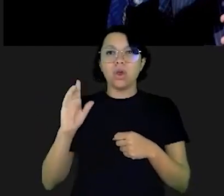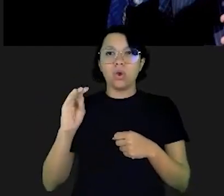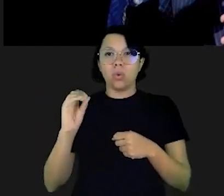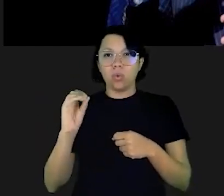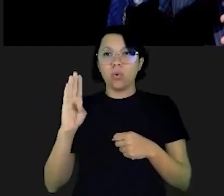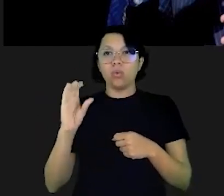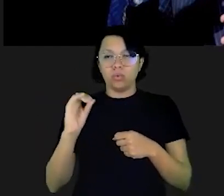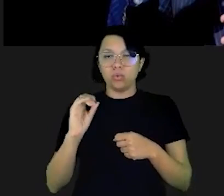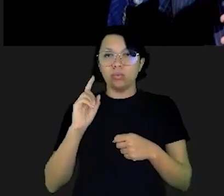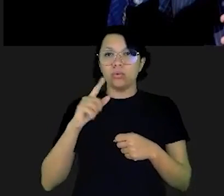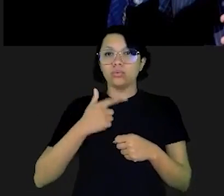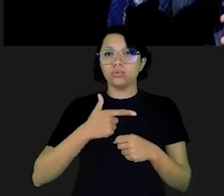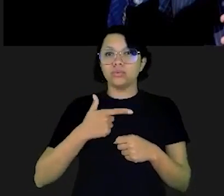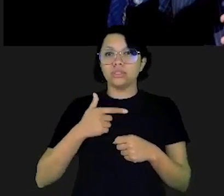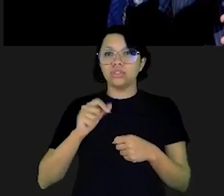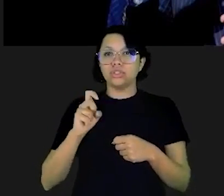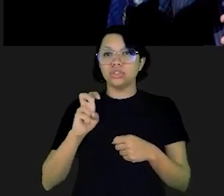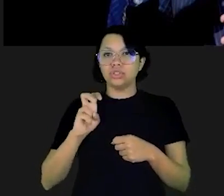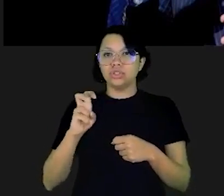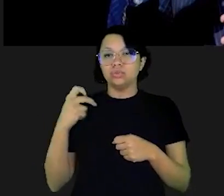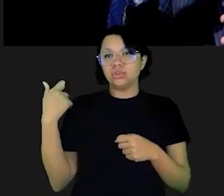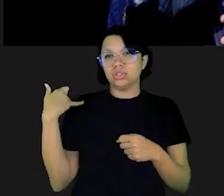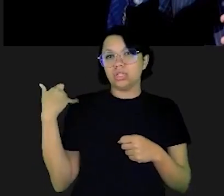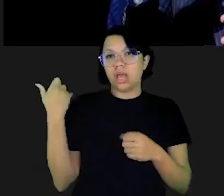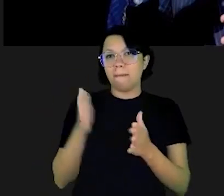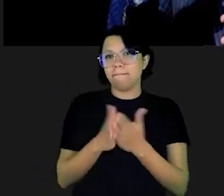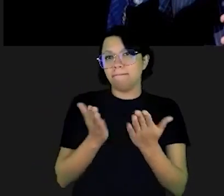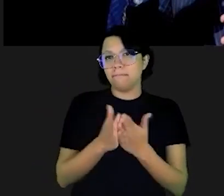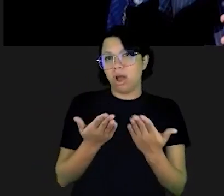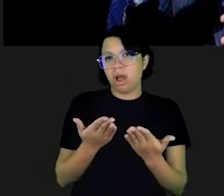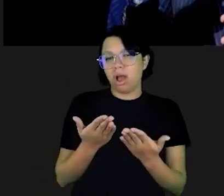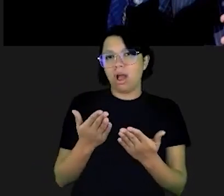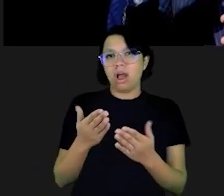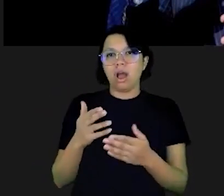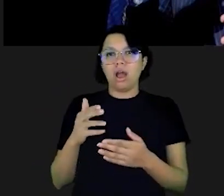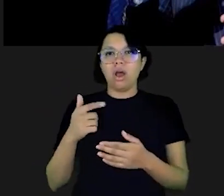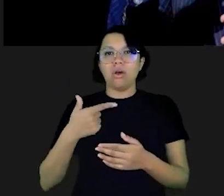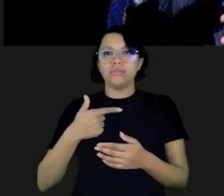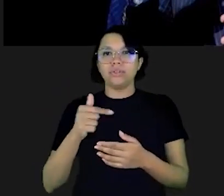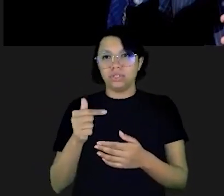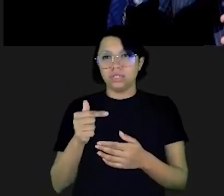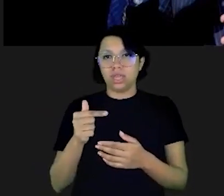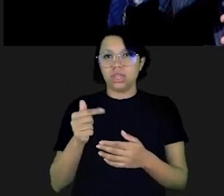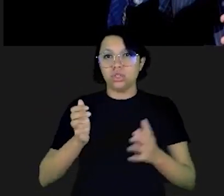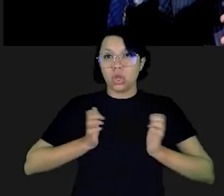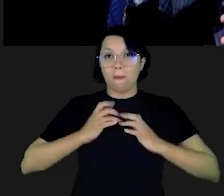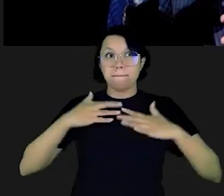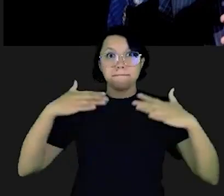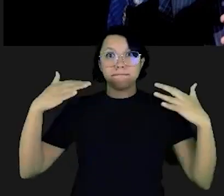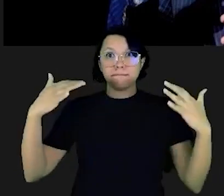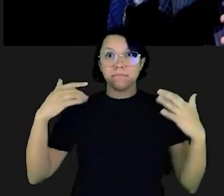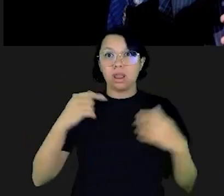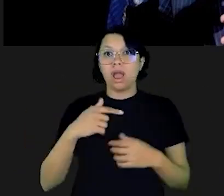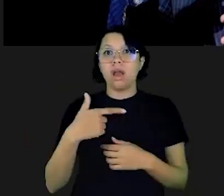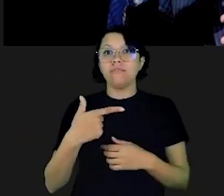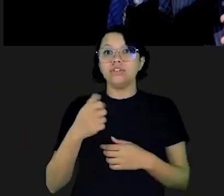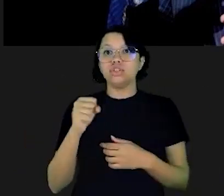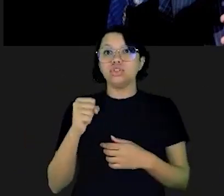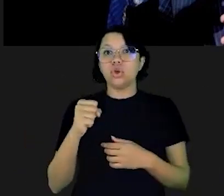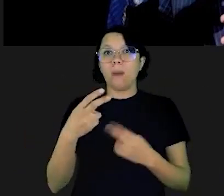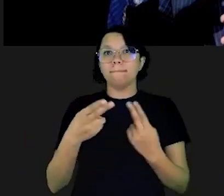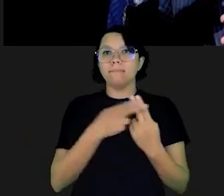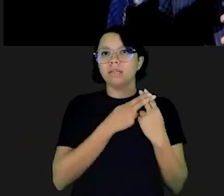Ele nada mais é do que O Lobo de Wall Street. Aos 25 anos de idade não tinha onde cair morto, aos 27 estava